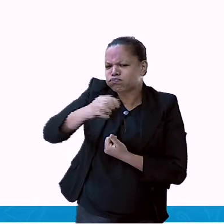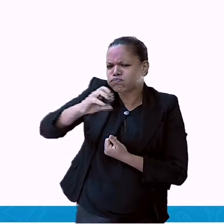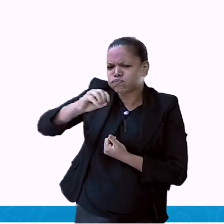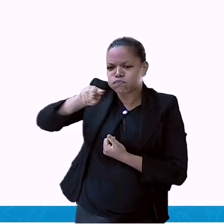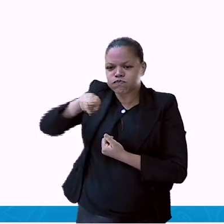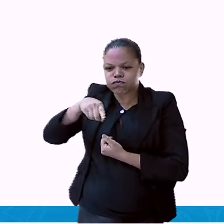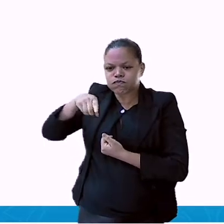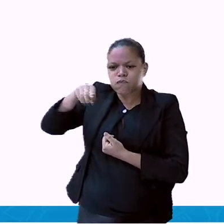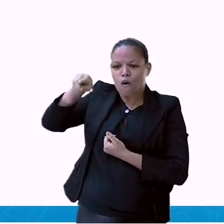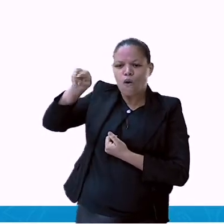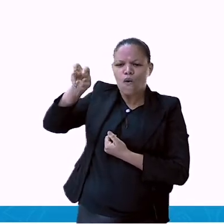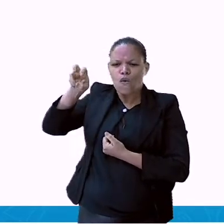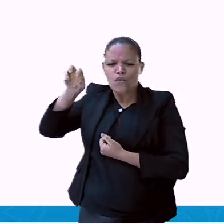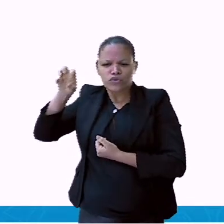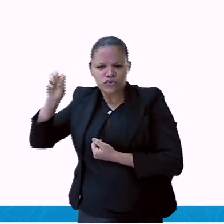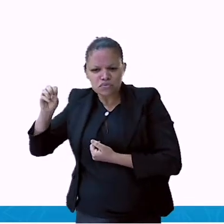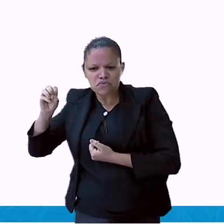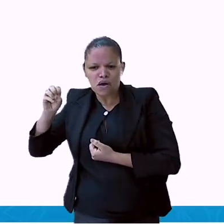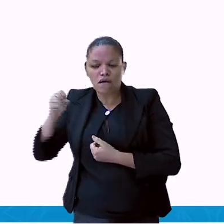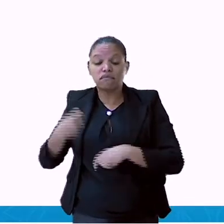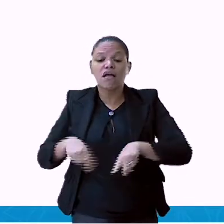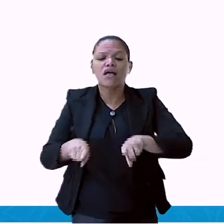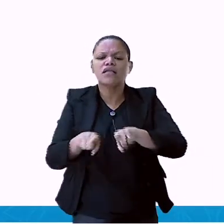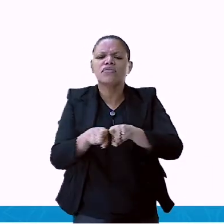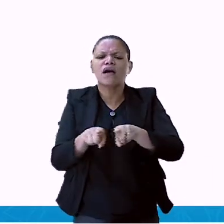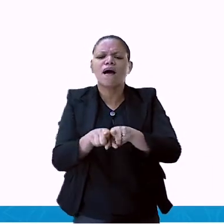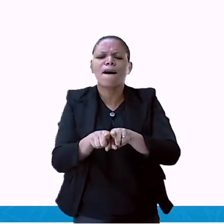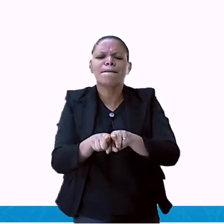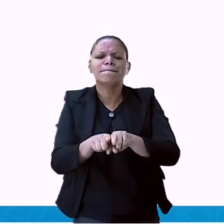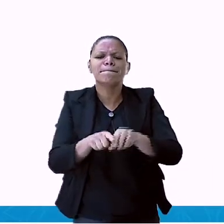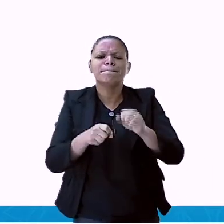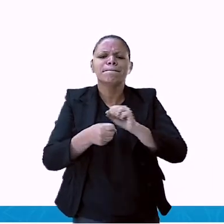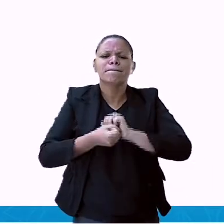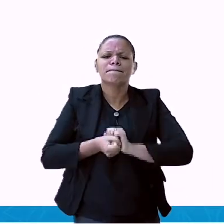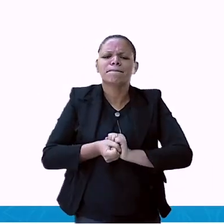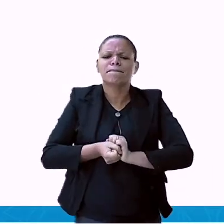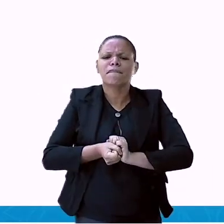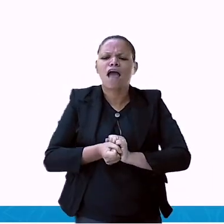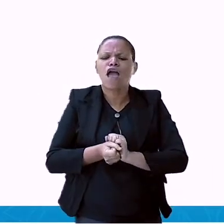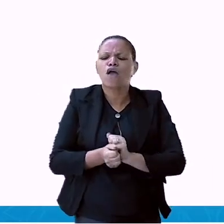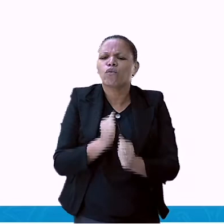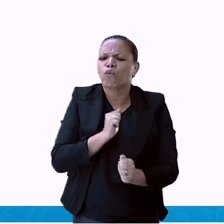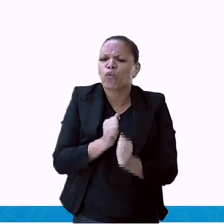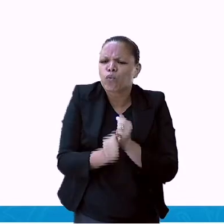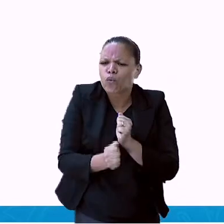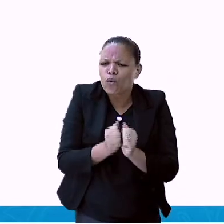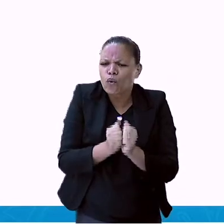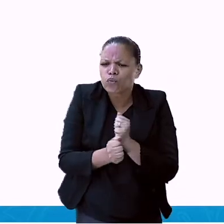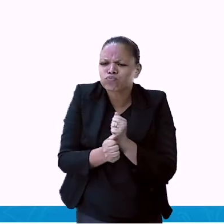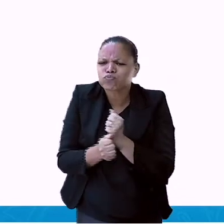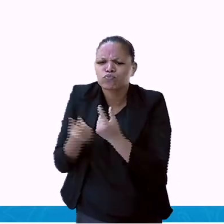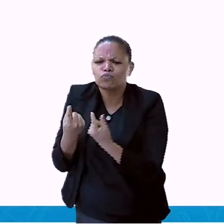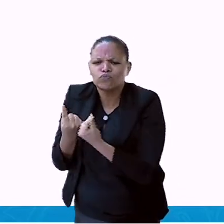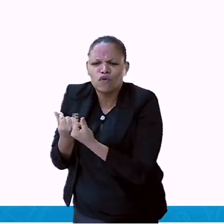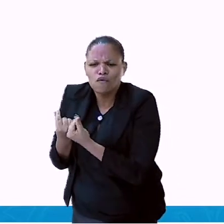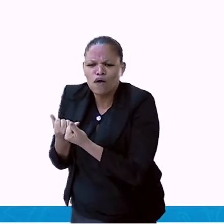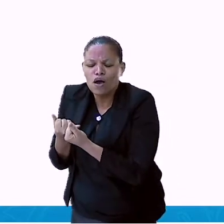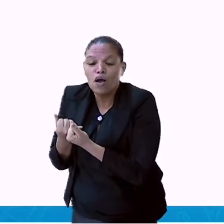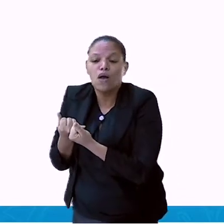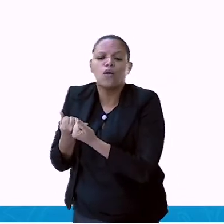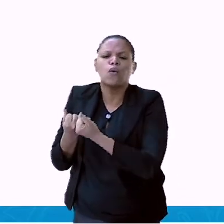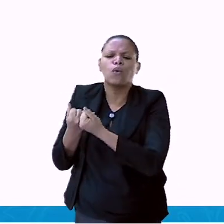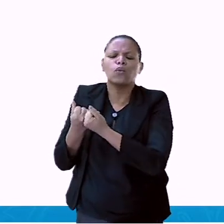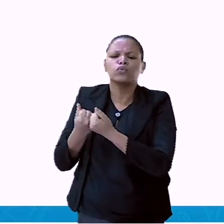temos uma estrutura de linhas e colunas, temos duas informações, Relação de duas informações.